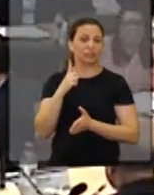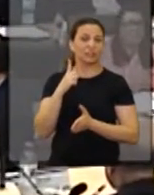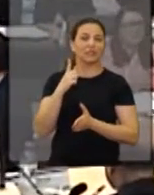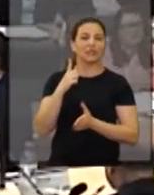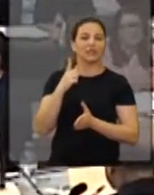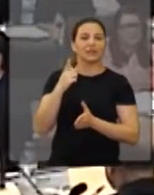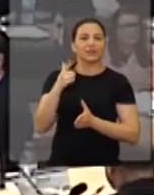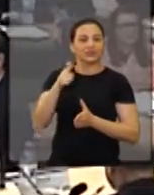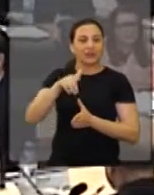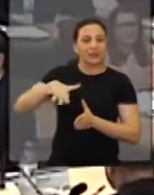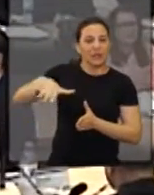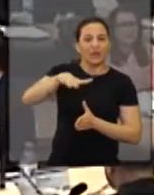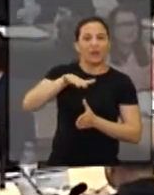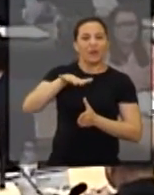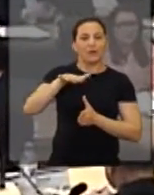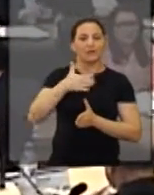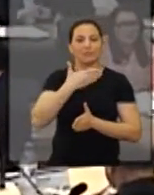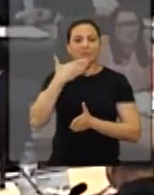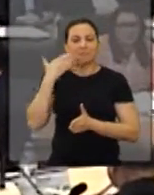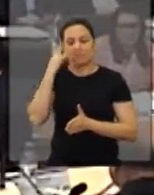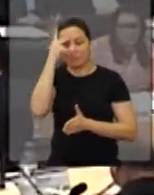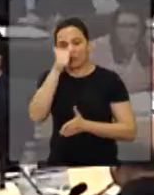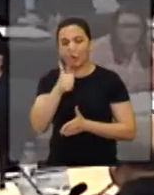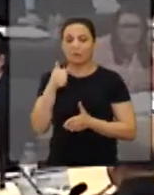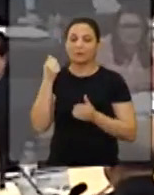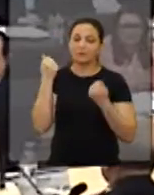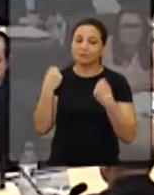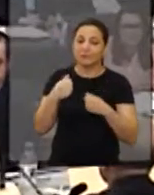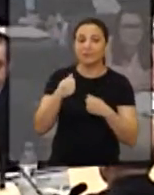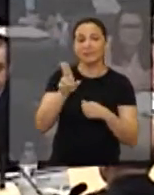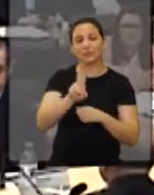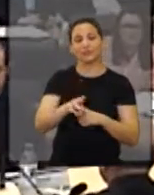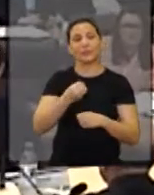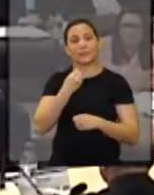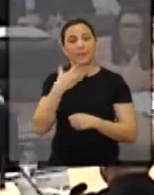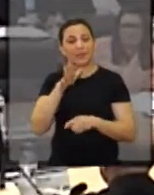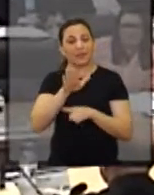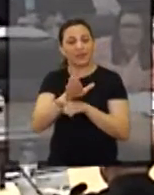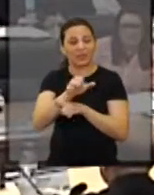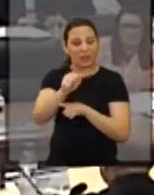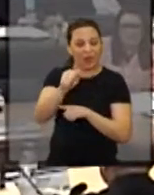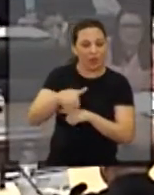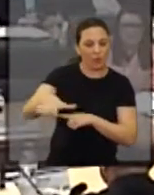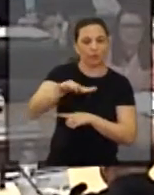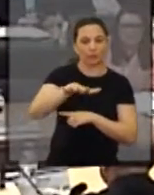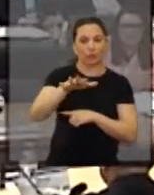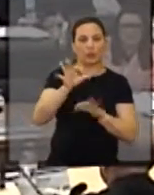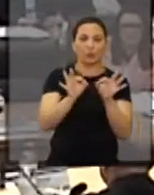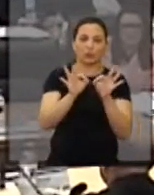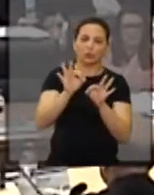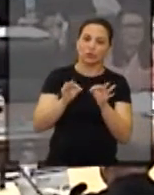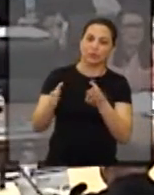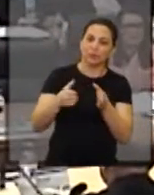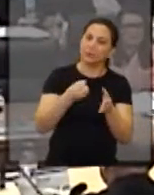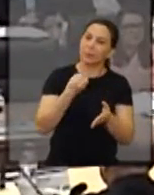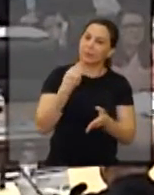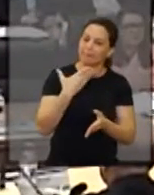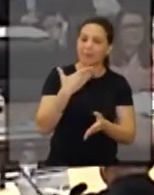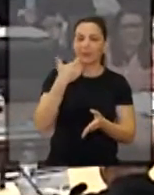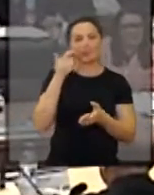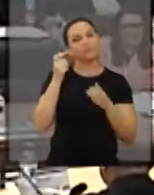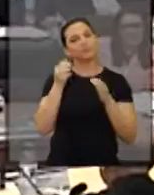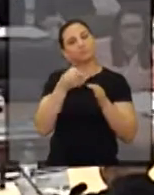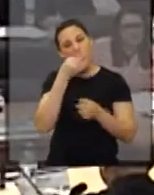trabalho maravilhoso, um espaço muito grande, mas tem que saber usar e atender essa região. E o seu projeto, eu sei que está